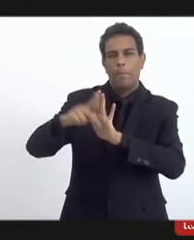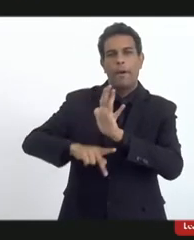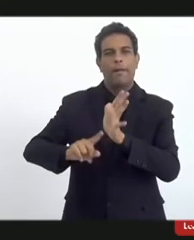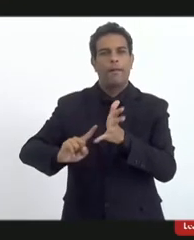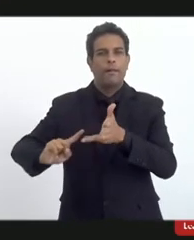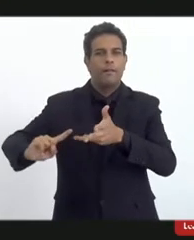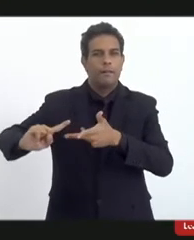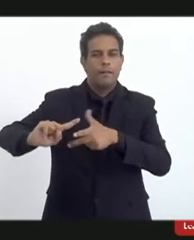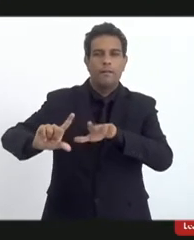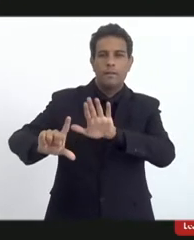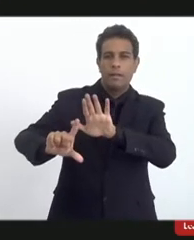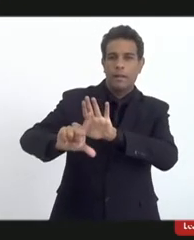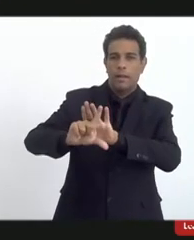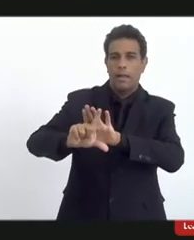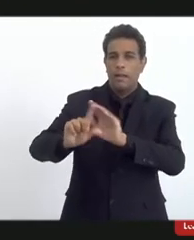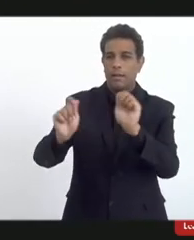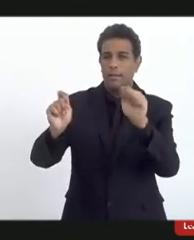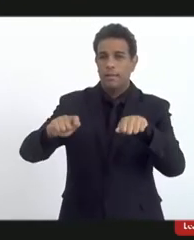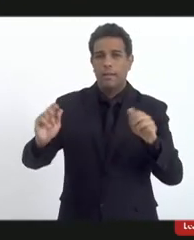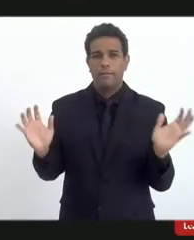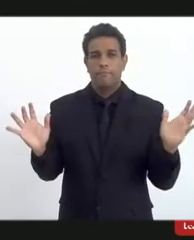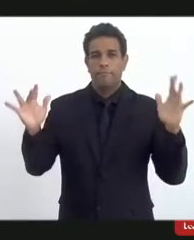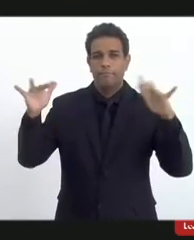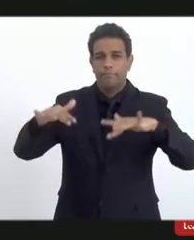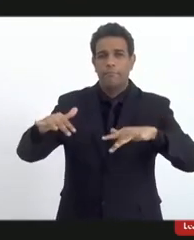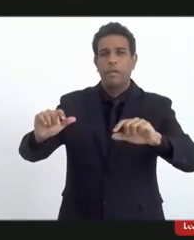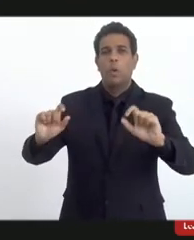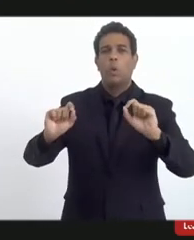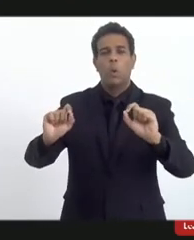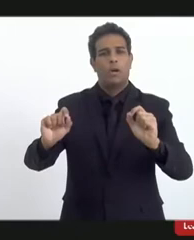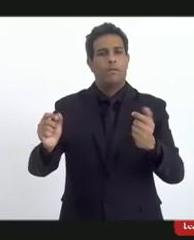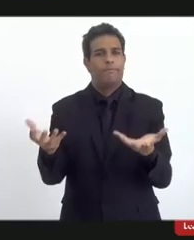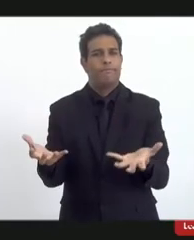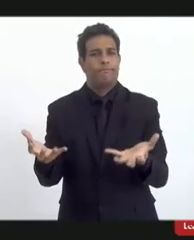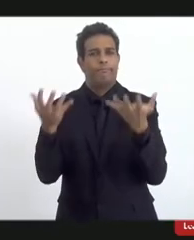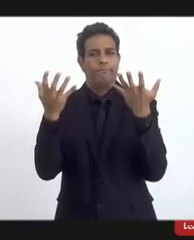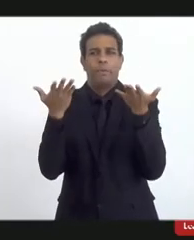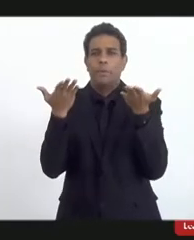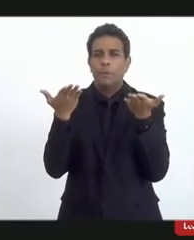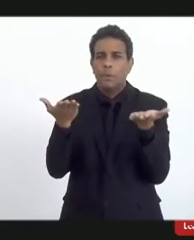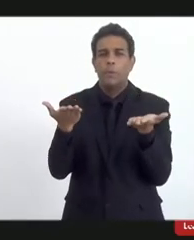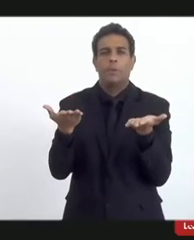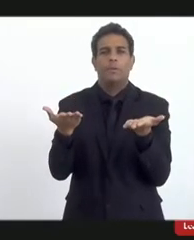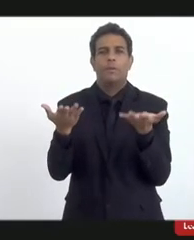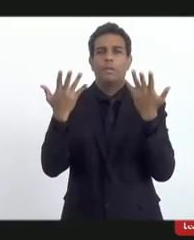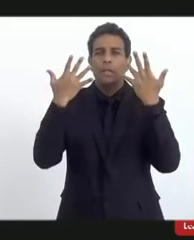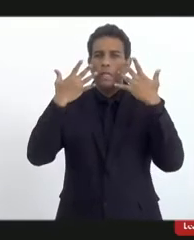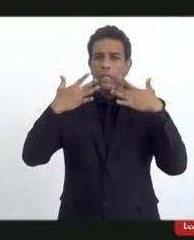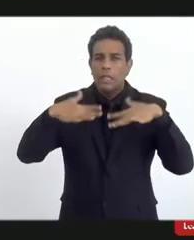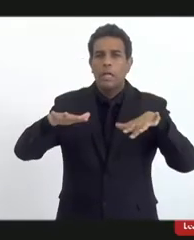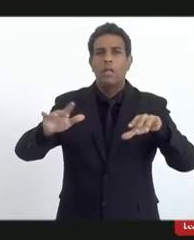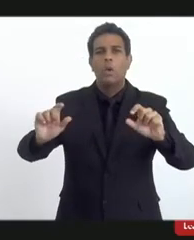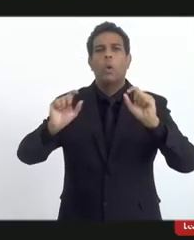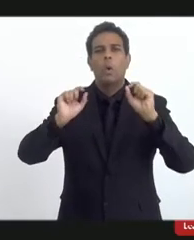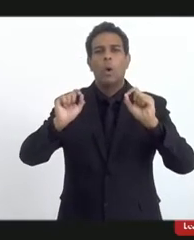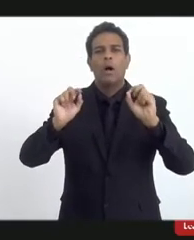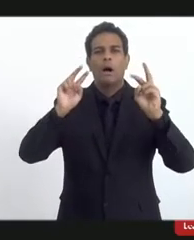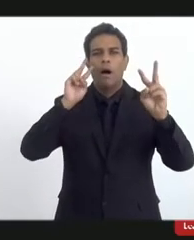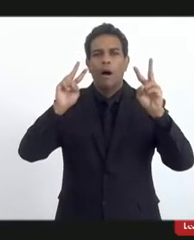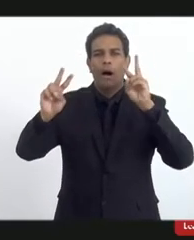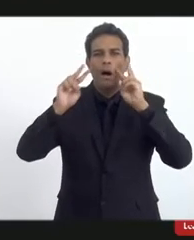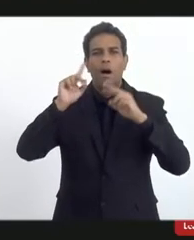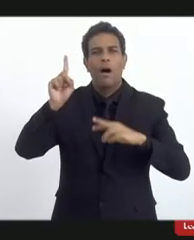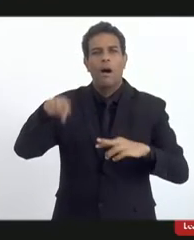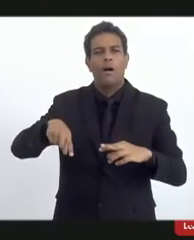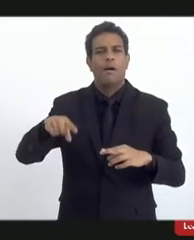leis, mas nunca é demais, porque essa questão da naturalização é muito complicada.